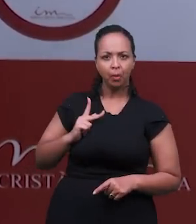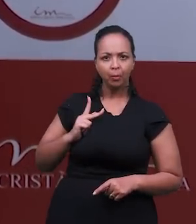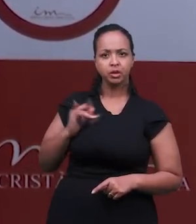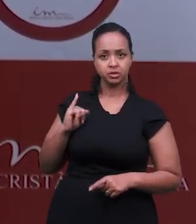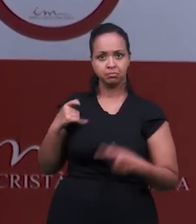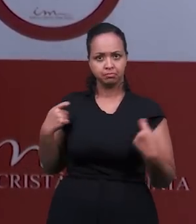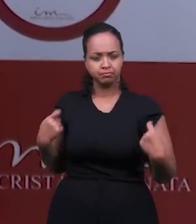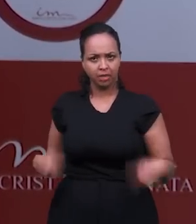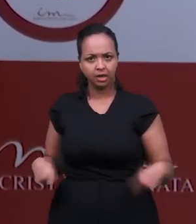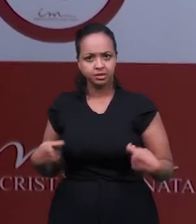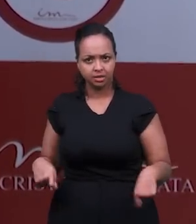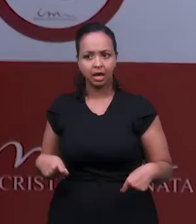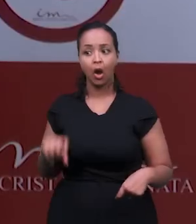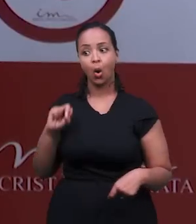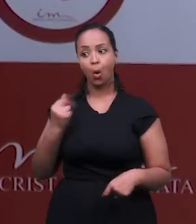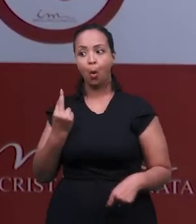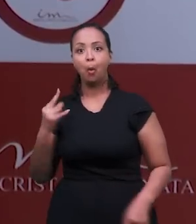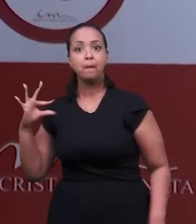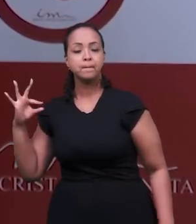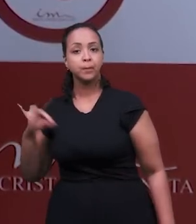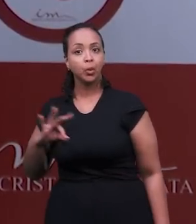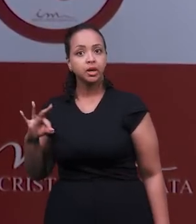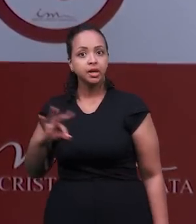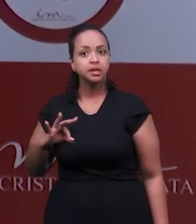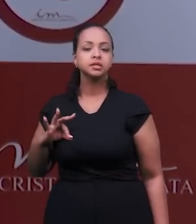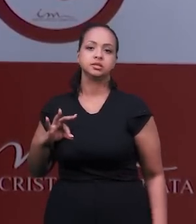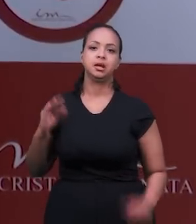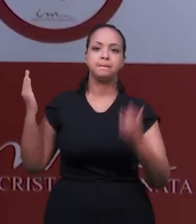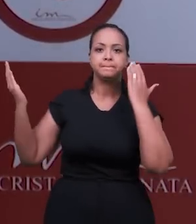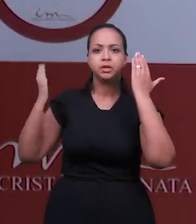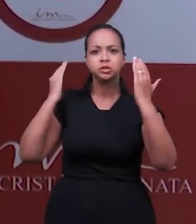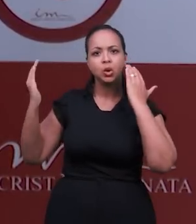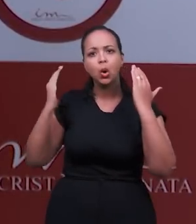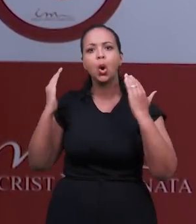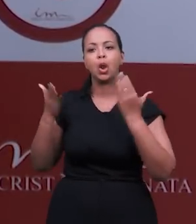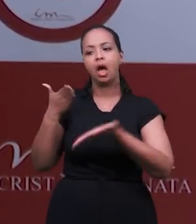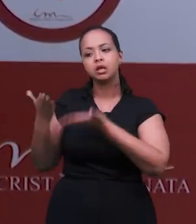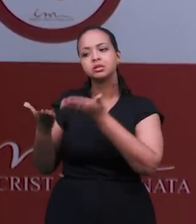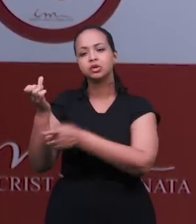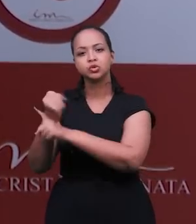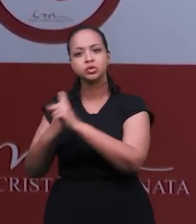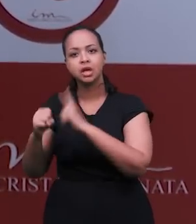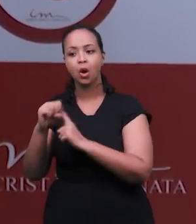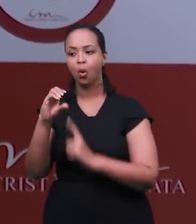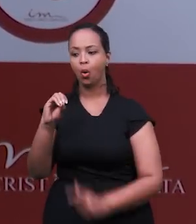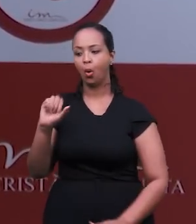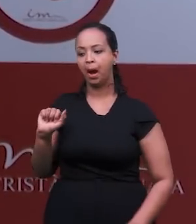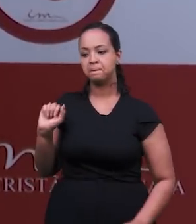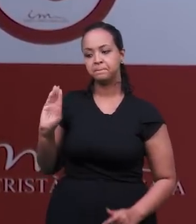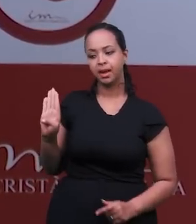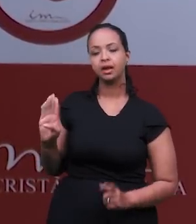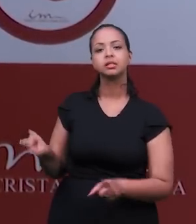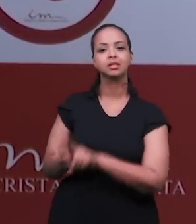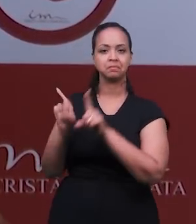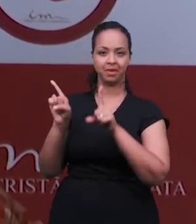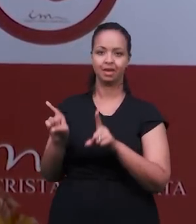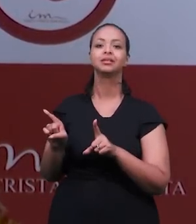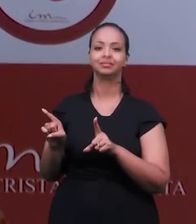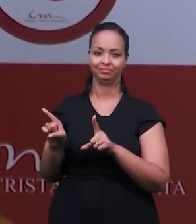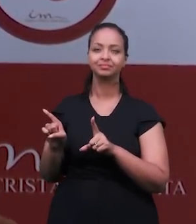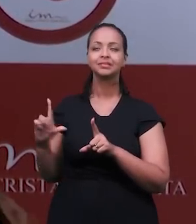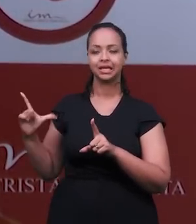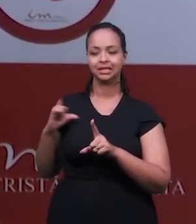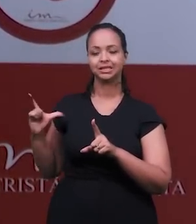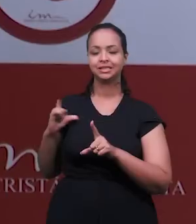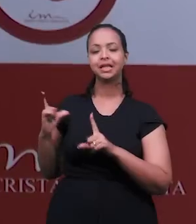for necessário. A presença da polícia, da psicóloga, da sede social, da UAB. E nós temos